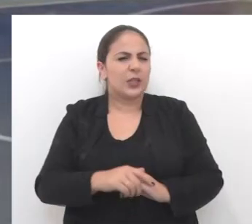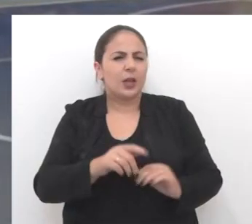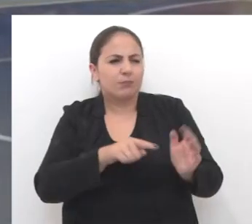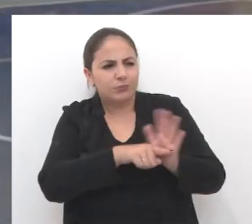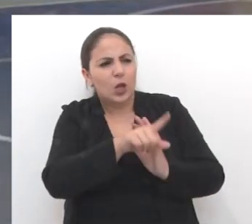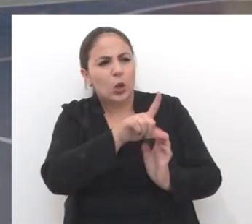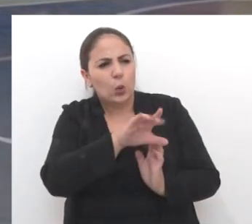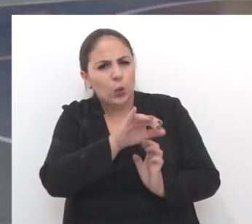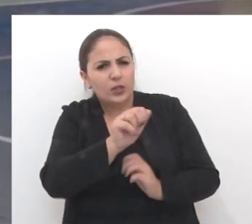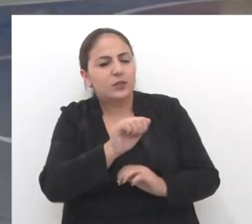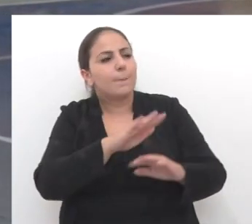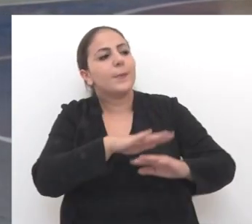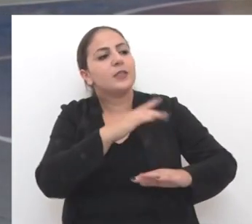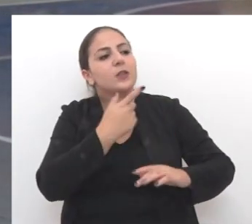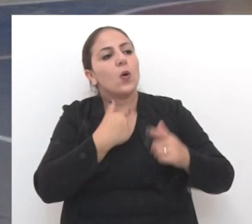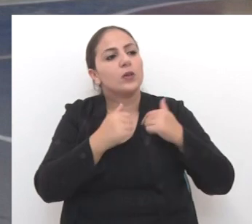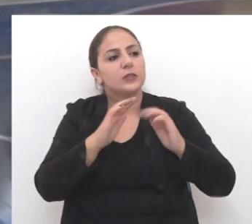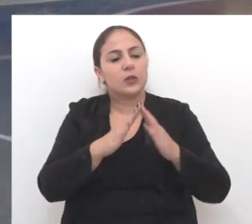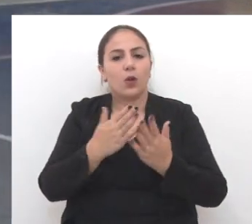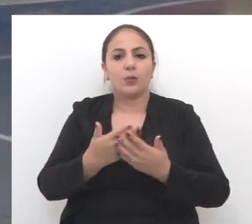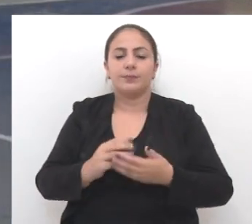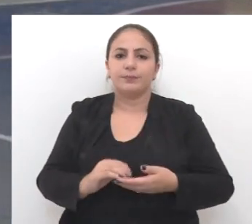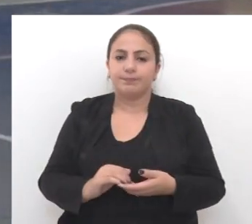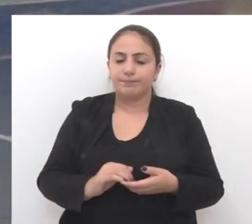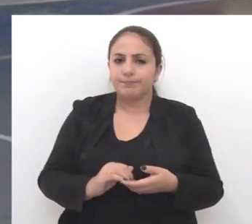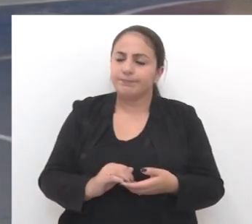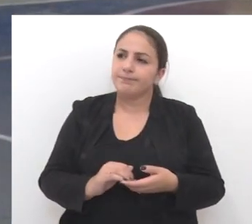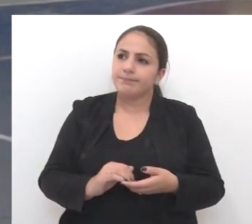Lucas, o que você mais gosta aqui na escola?